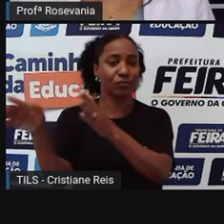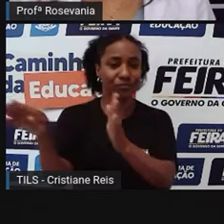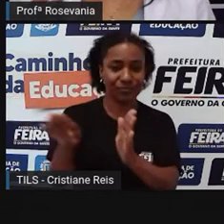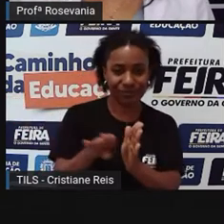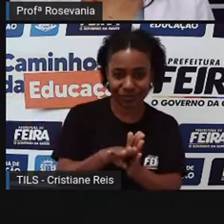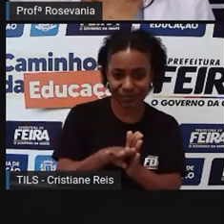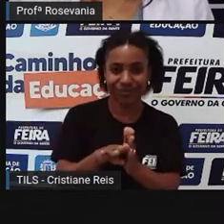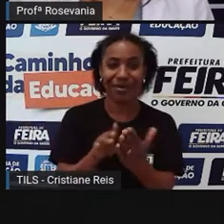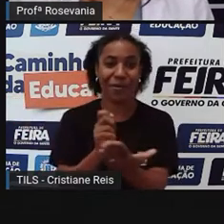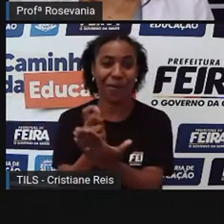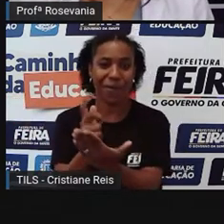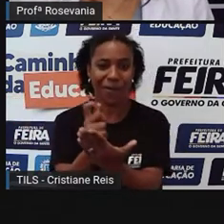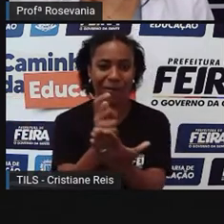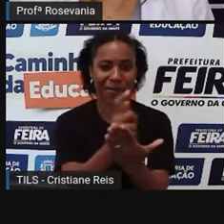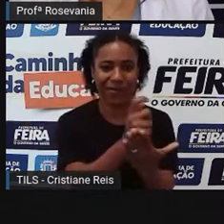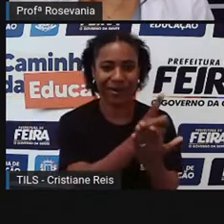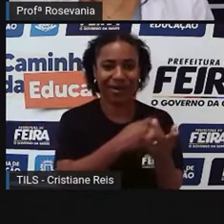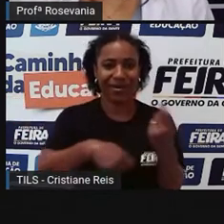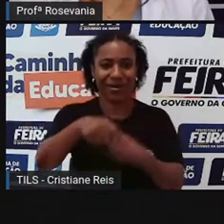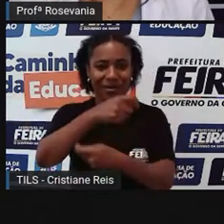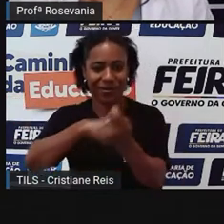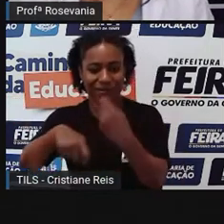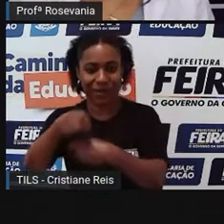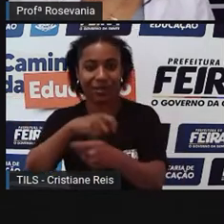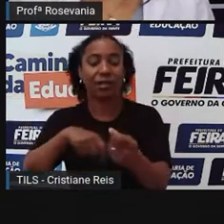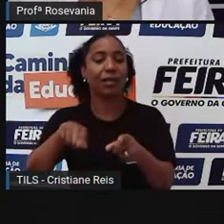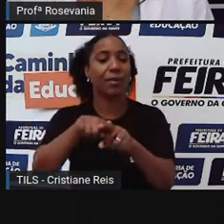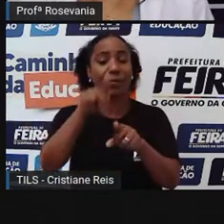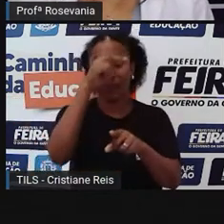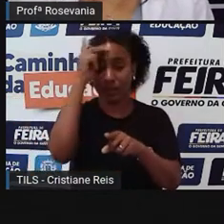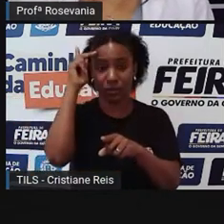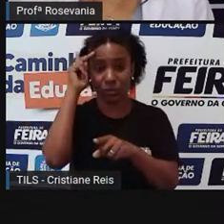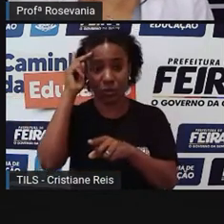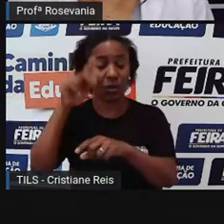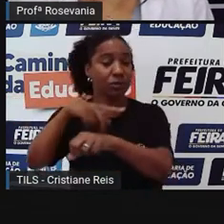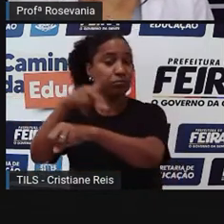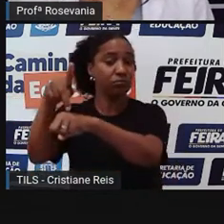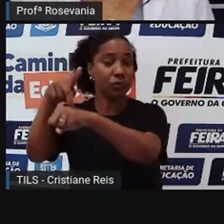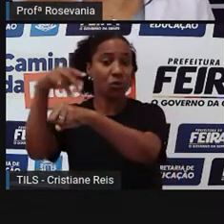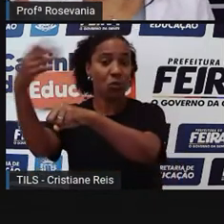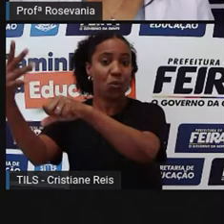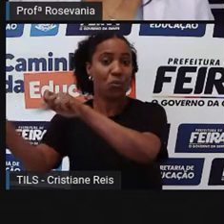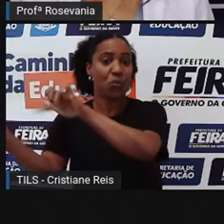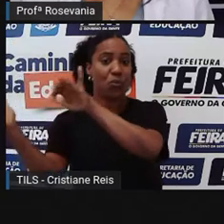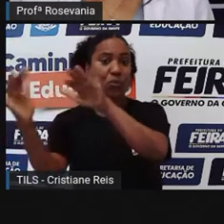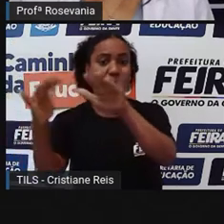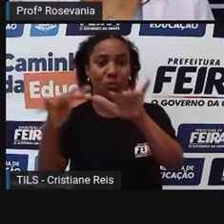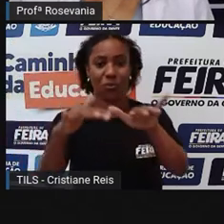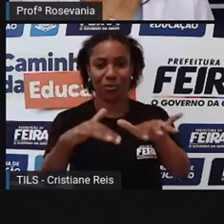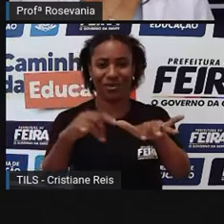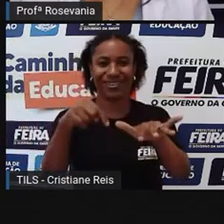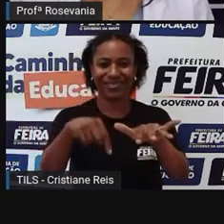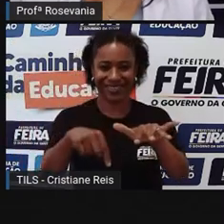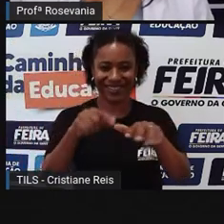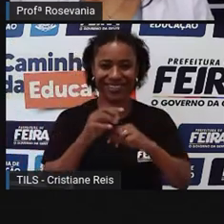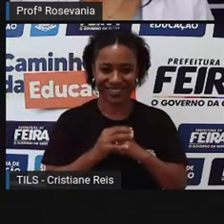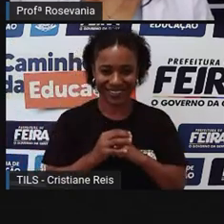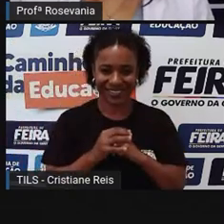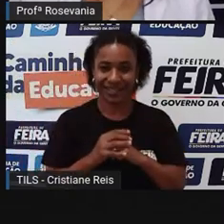comércio daqui, muitos imigrantes vêm para cá. Outra coisa que eu destaquei também é essa parte que ela coloca do